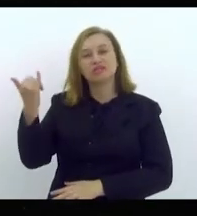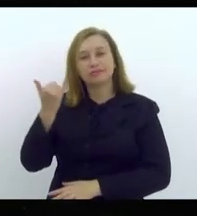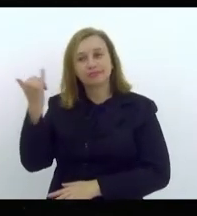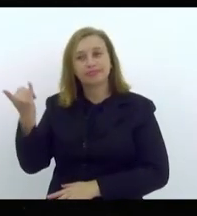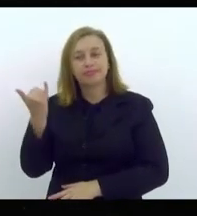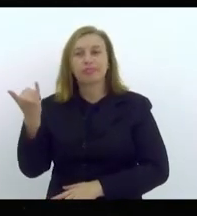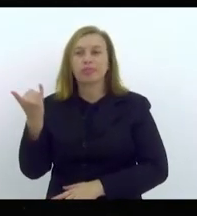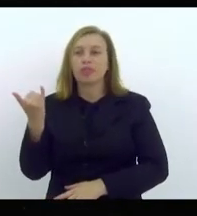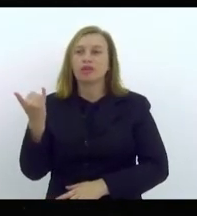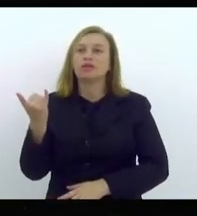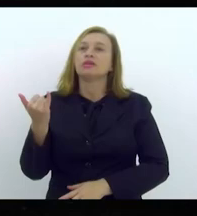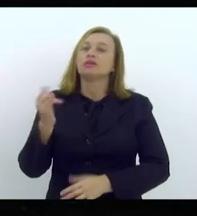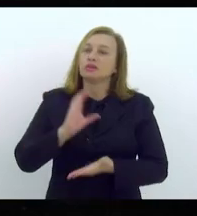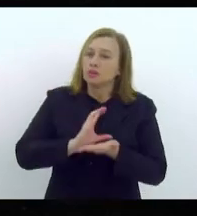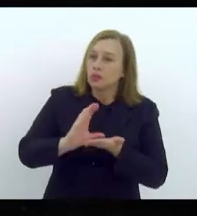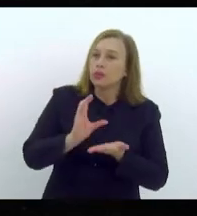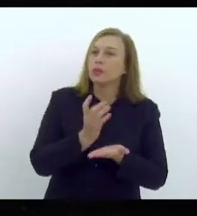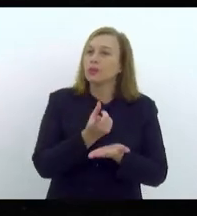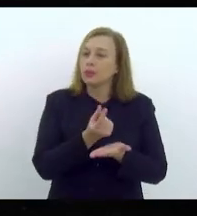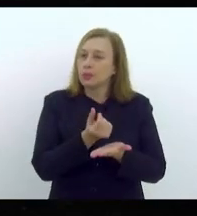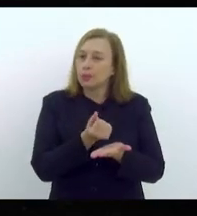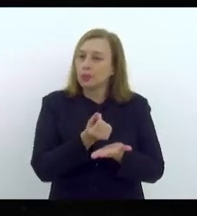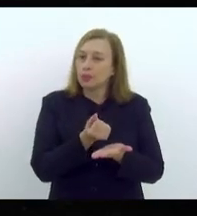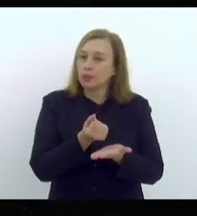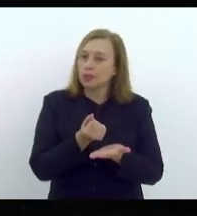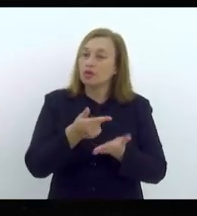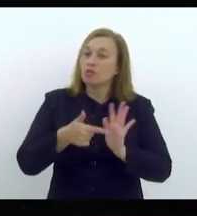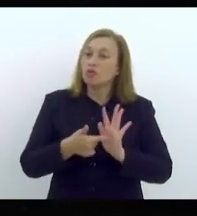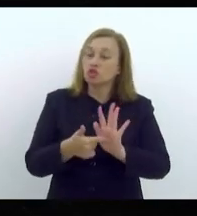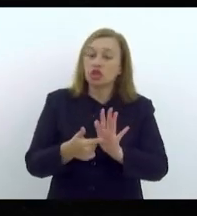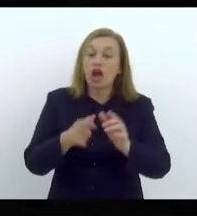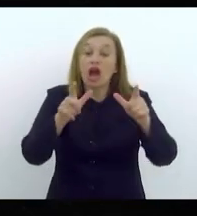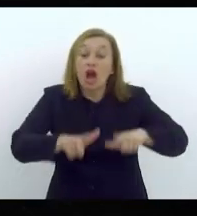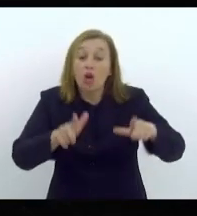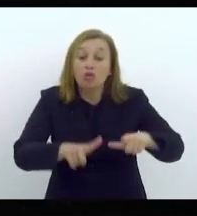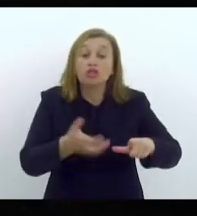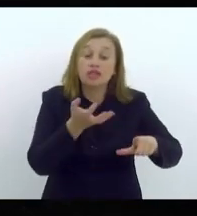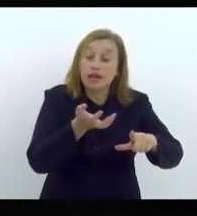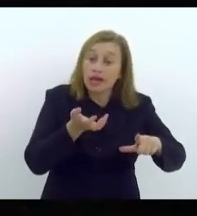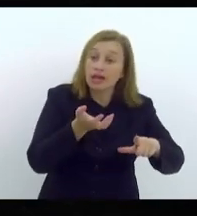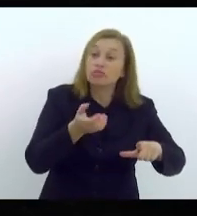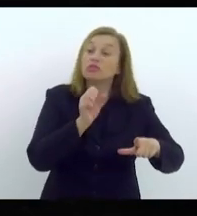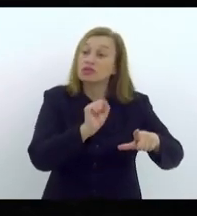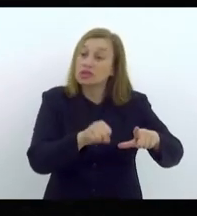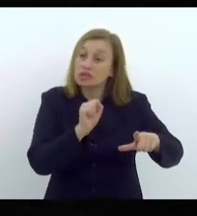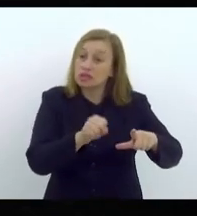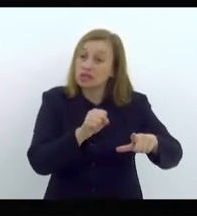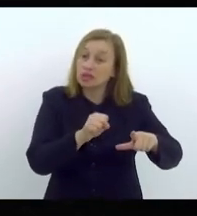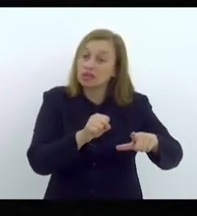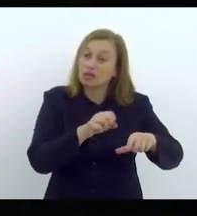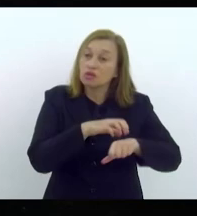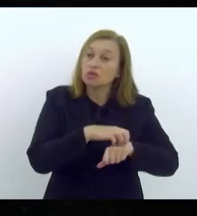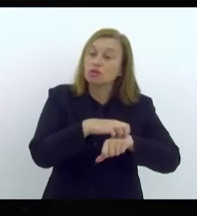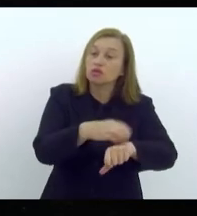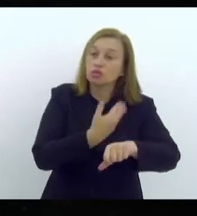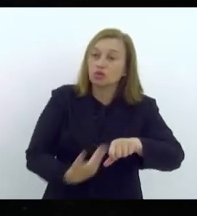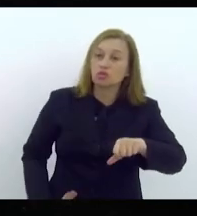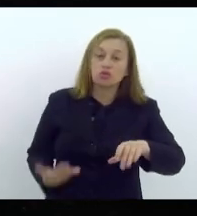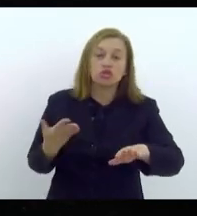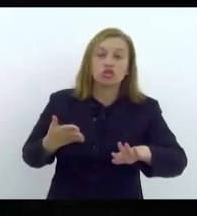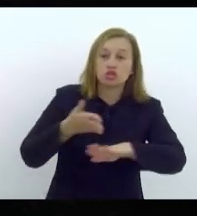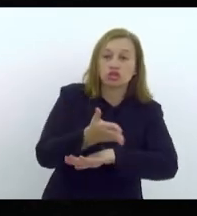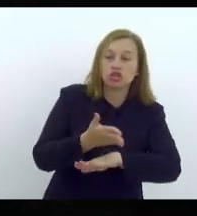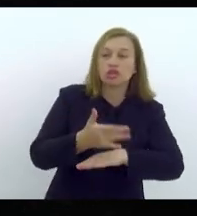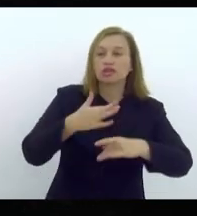a gente gerir os recursos e determinar onde a gente efetivamente quer que o transporte público chegue